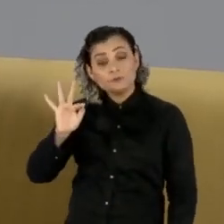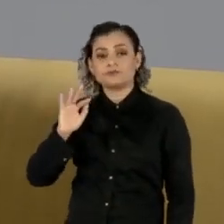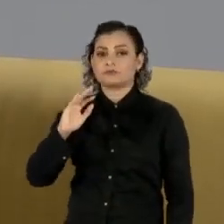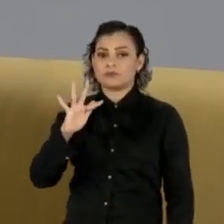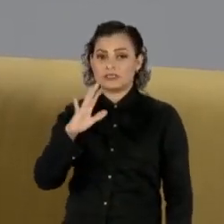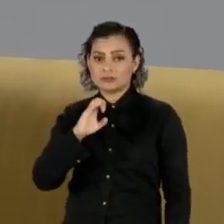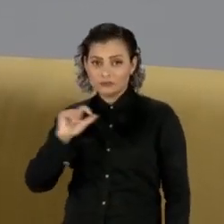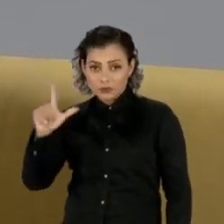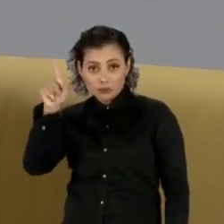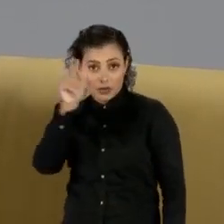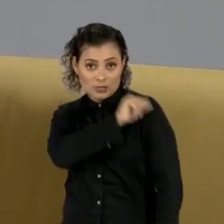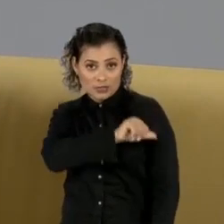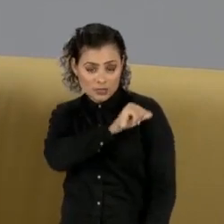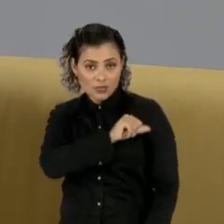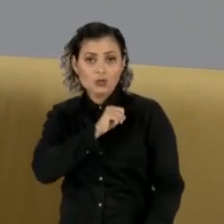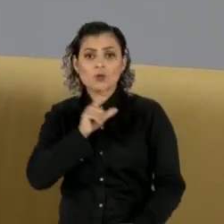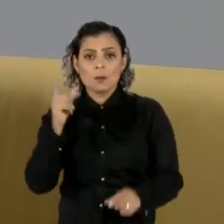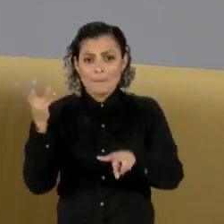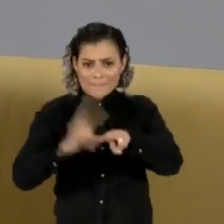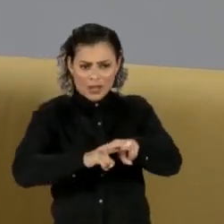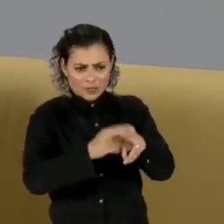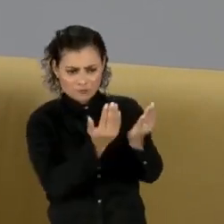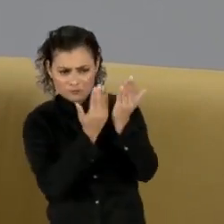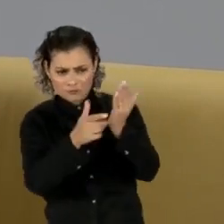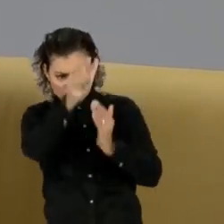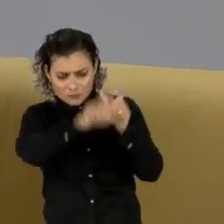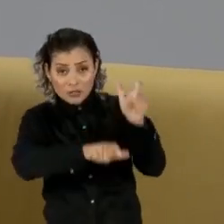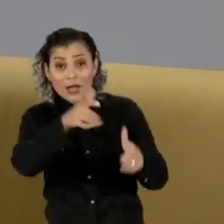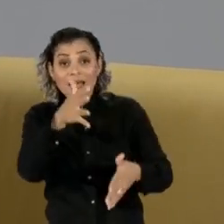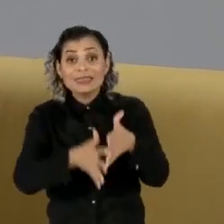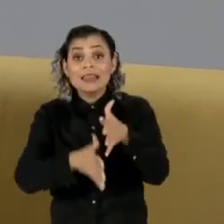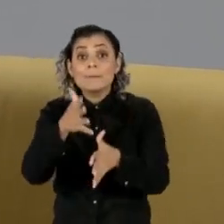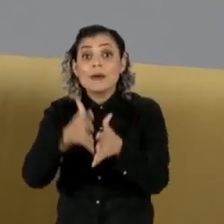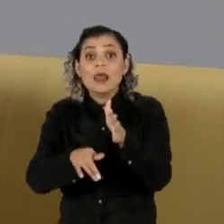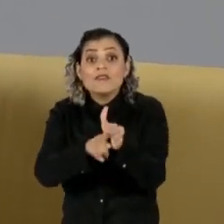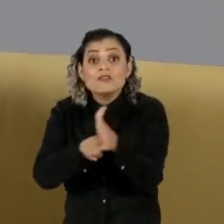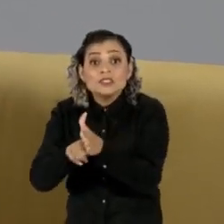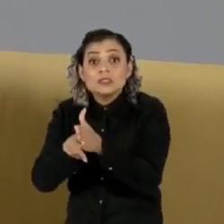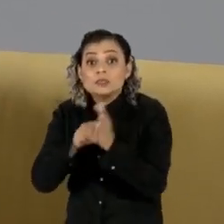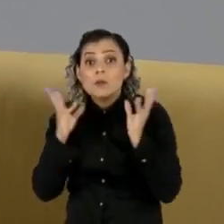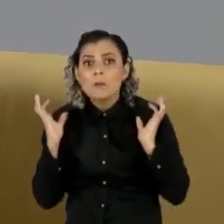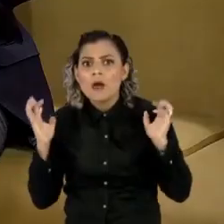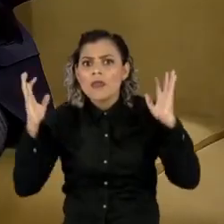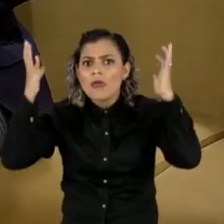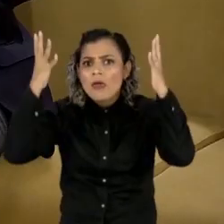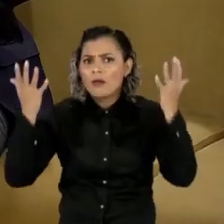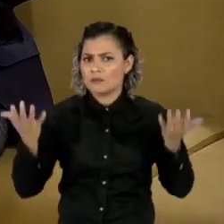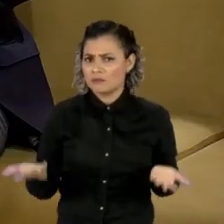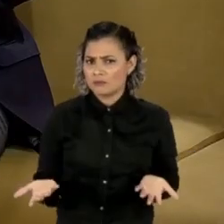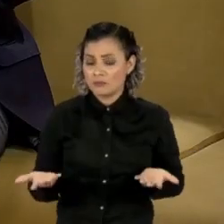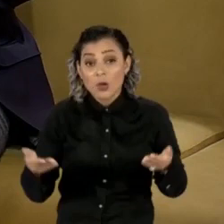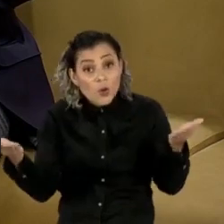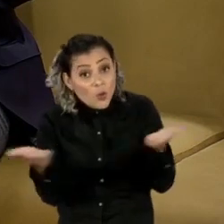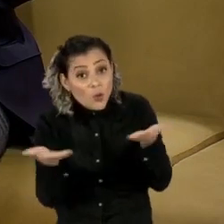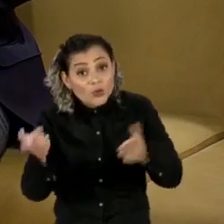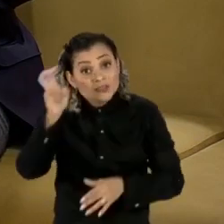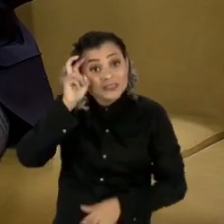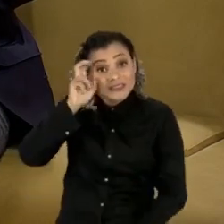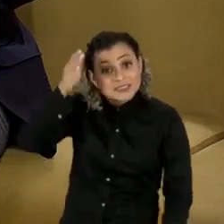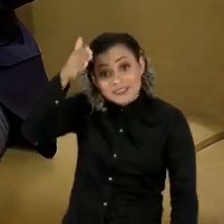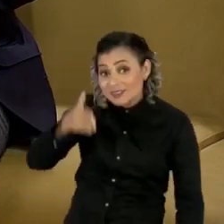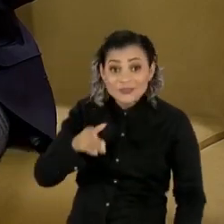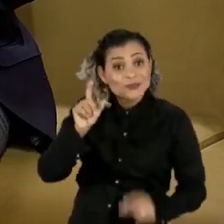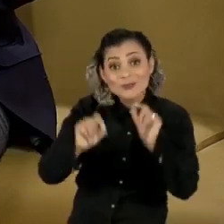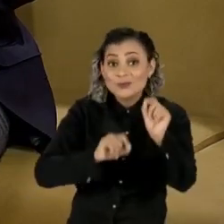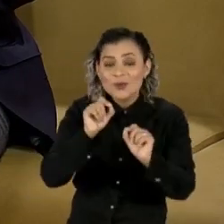prende suspeitos de atrapalhar as investigações do assassinato da vereadora Marielle Franco. E hoje, é quinta-feira, dia de